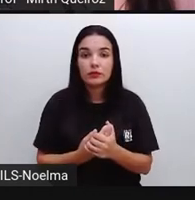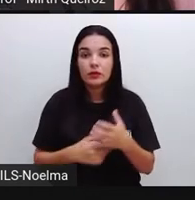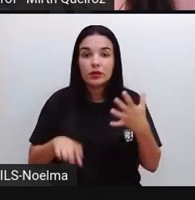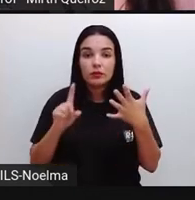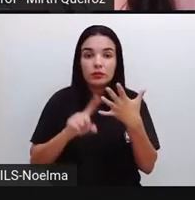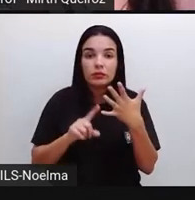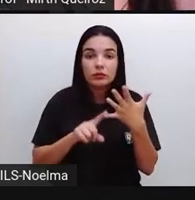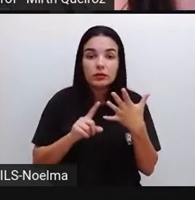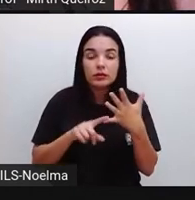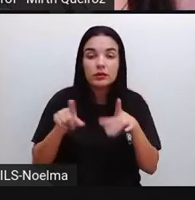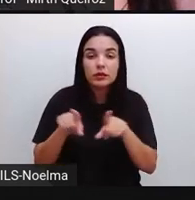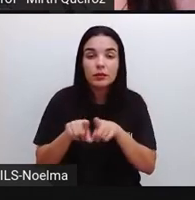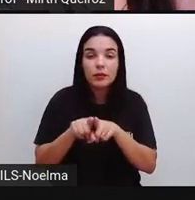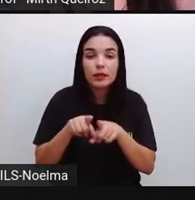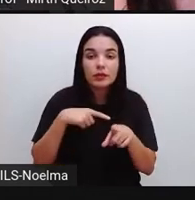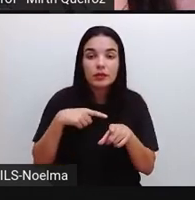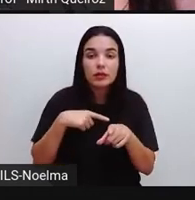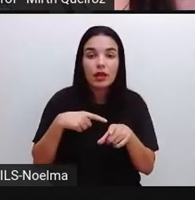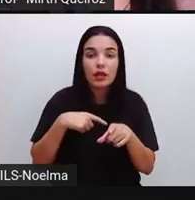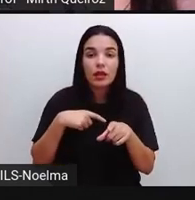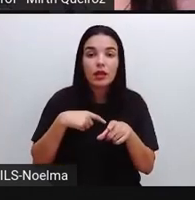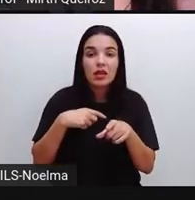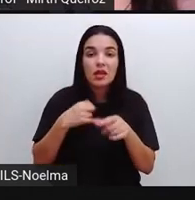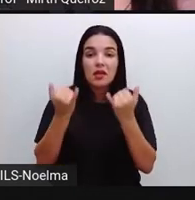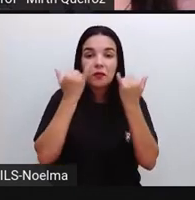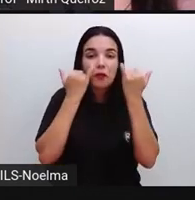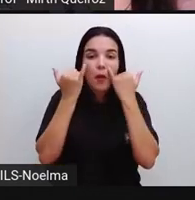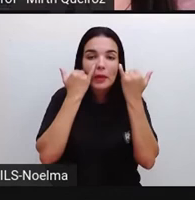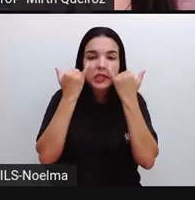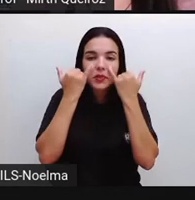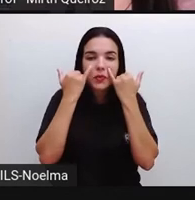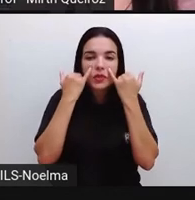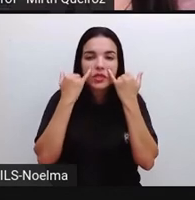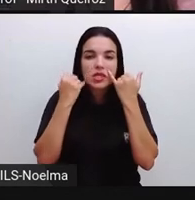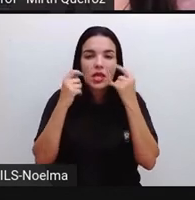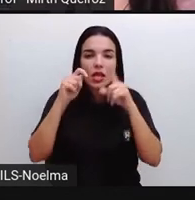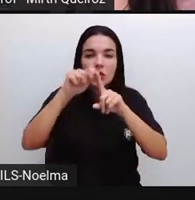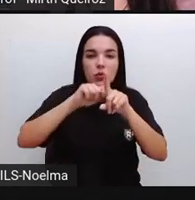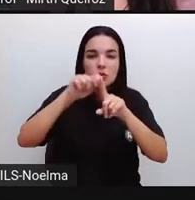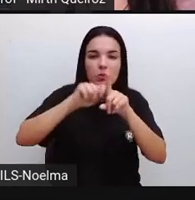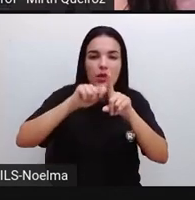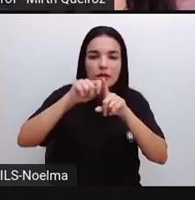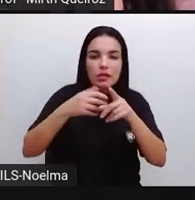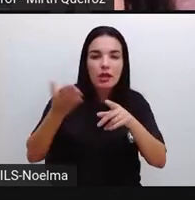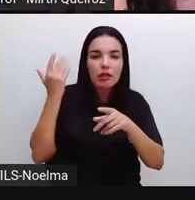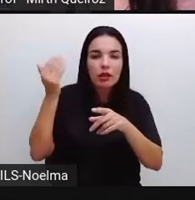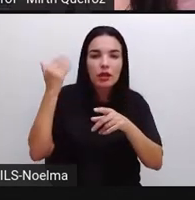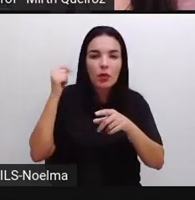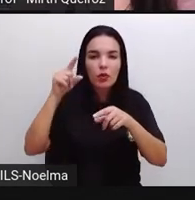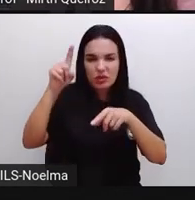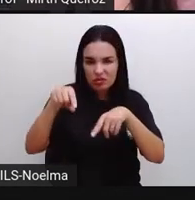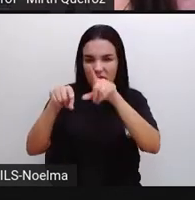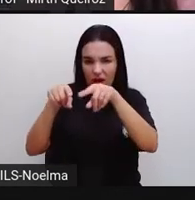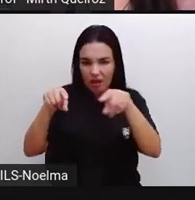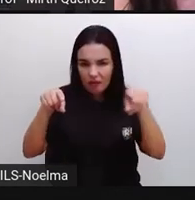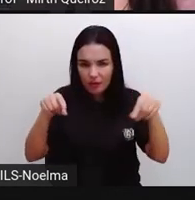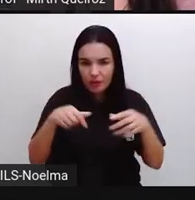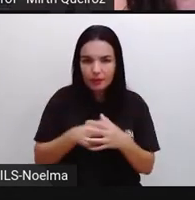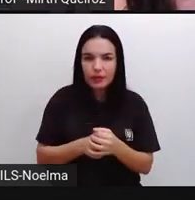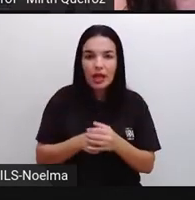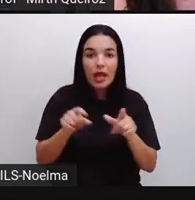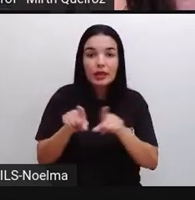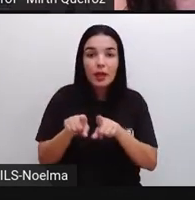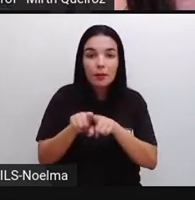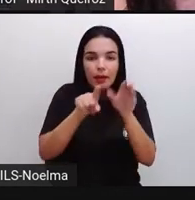Nós vamos ter também informações referentes a meses anteriores em relação a valores, consumo, a